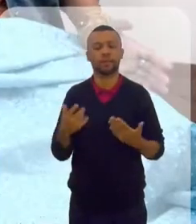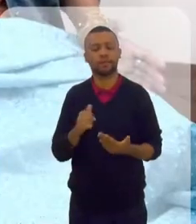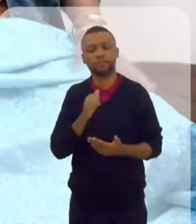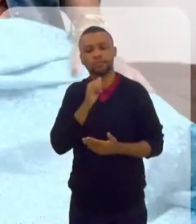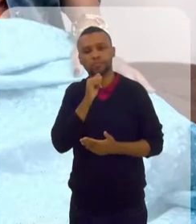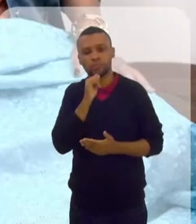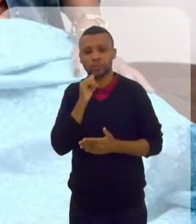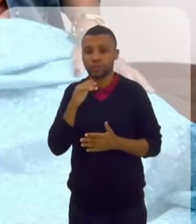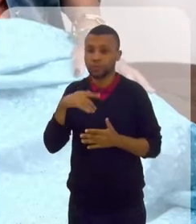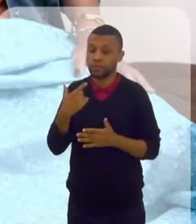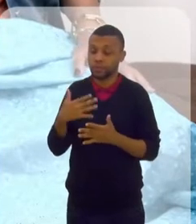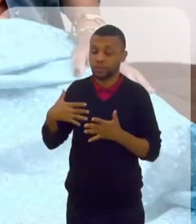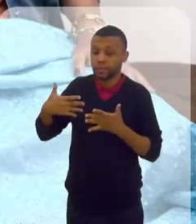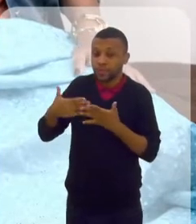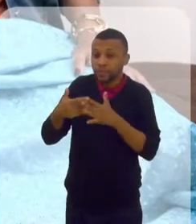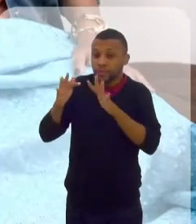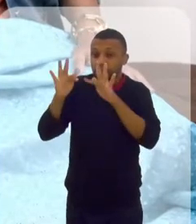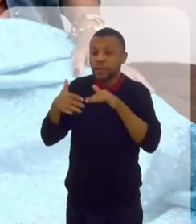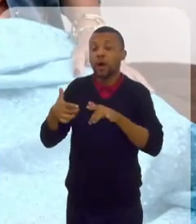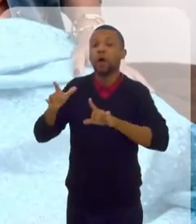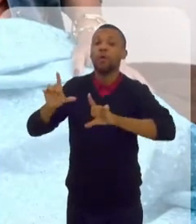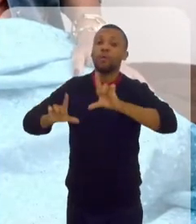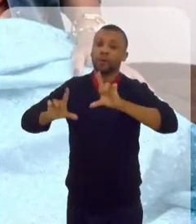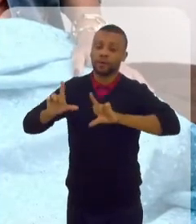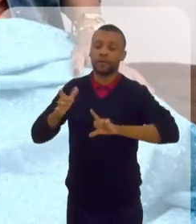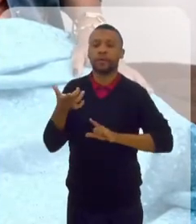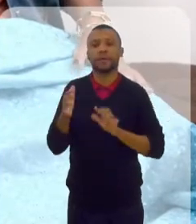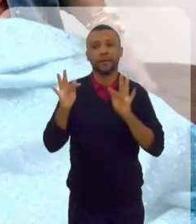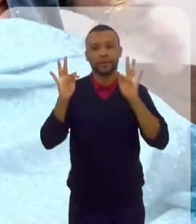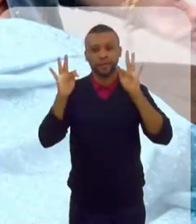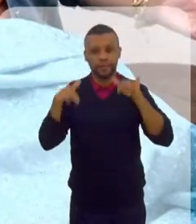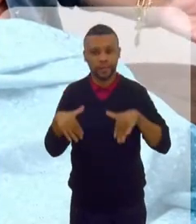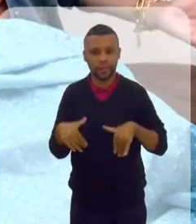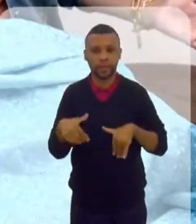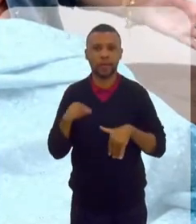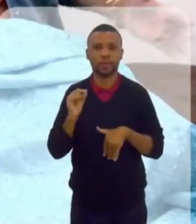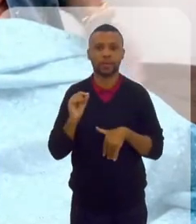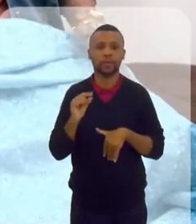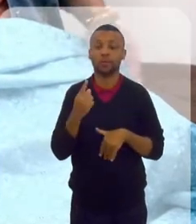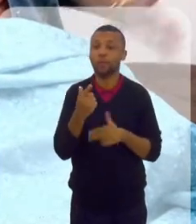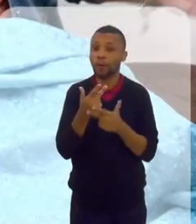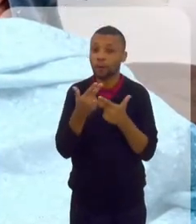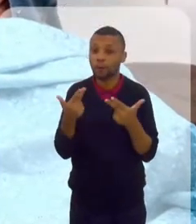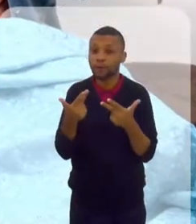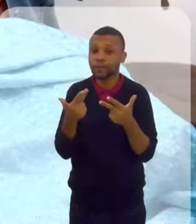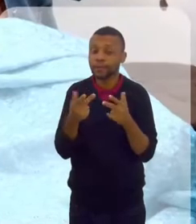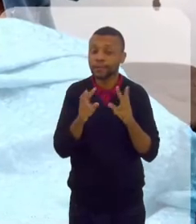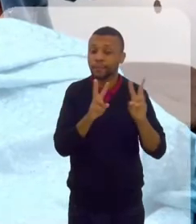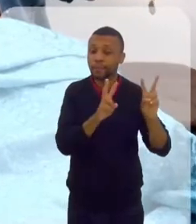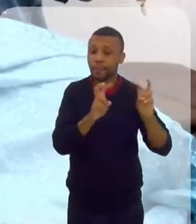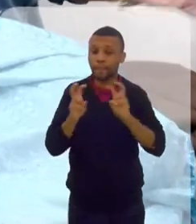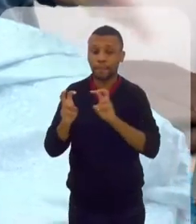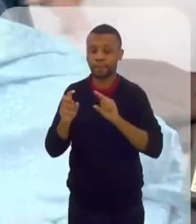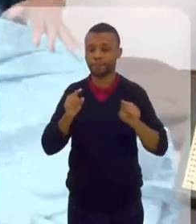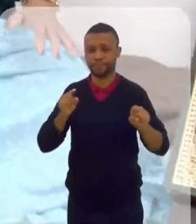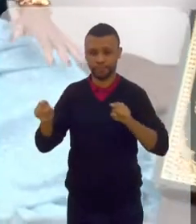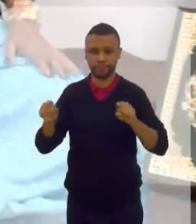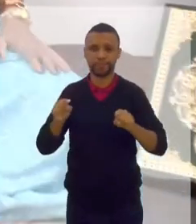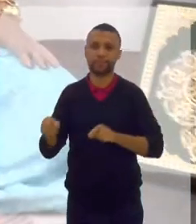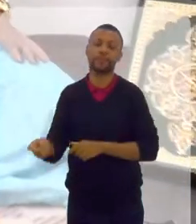infelizmente a gente está chegando no final do programa, eu queria encerrar com uma coisa que diz respeito aos dois.